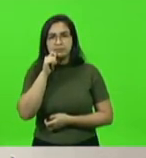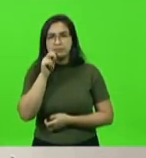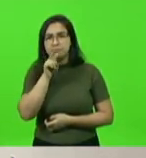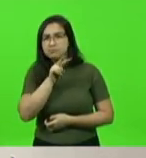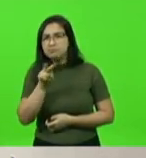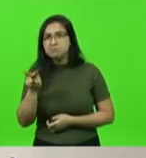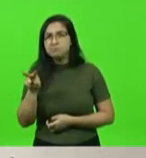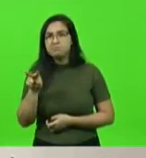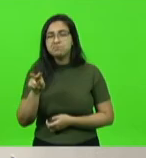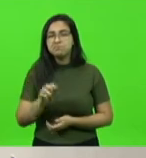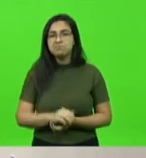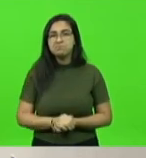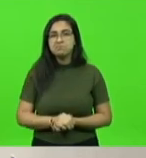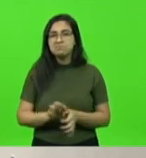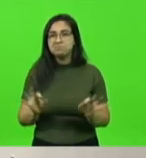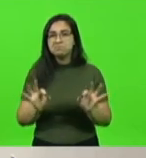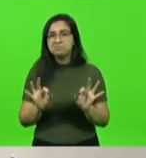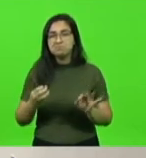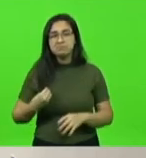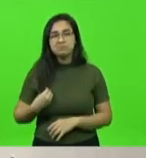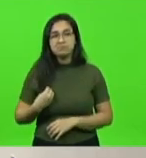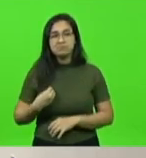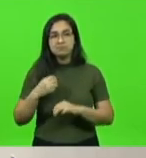não está mais presente